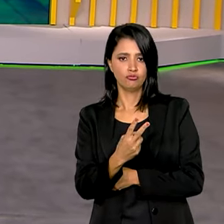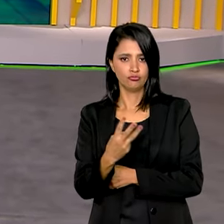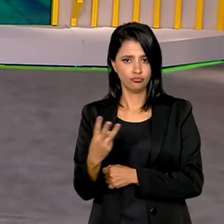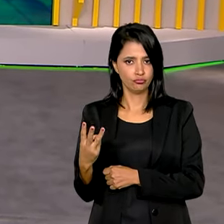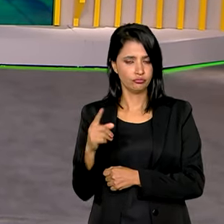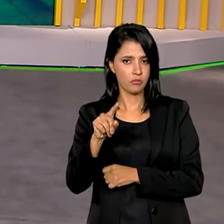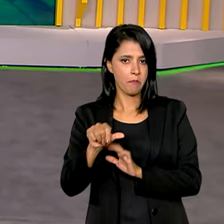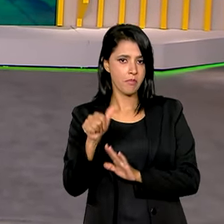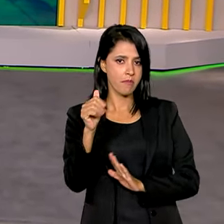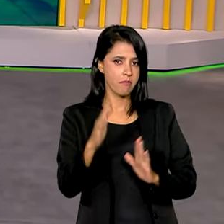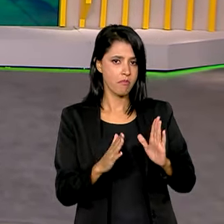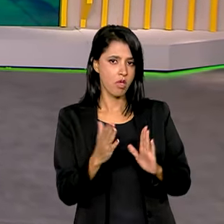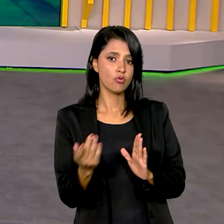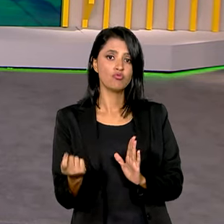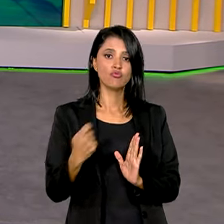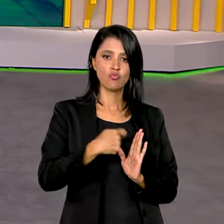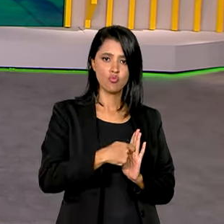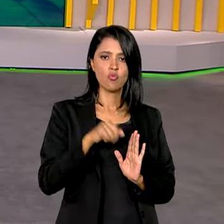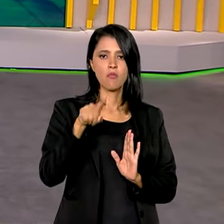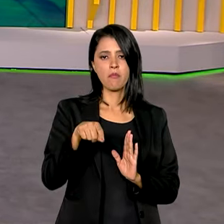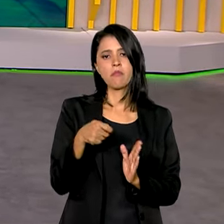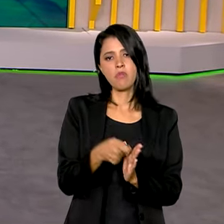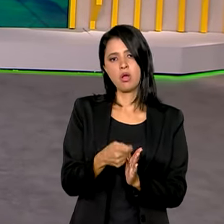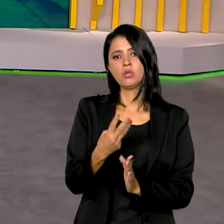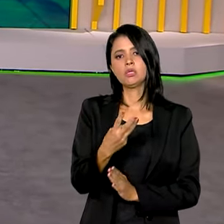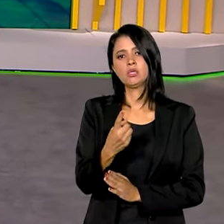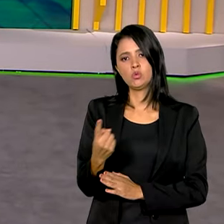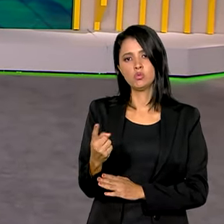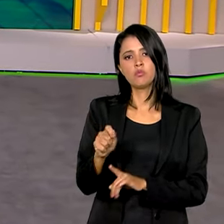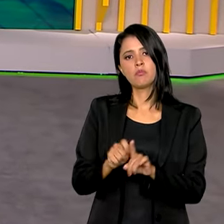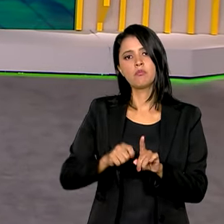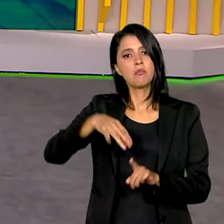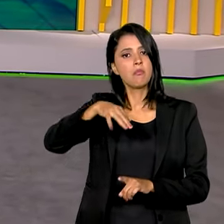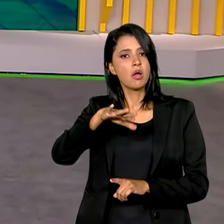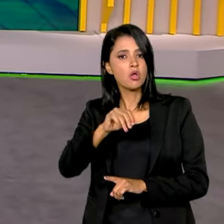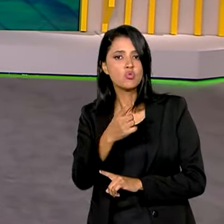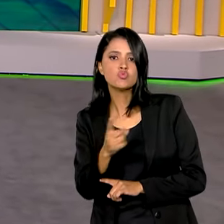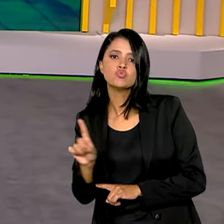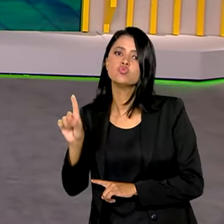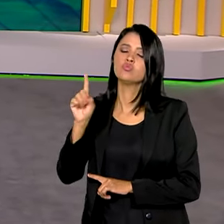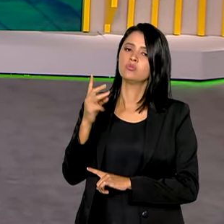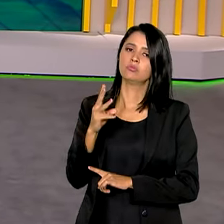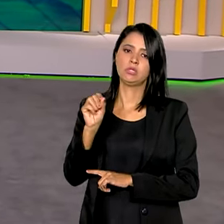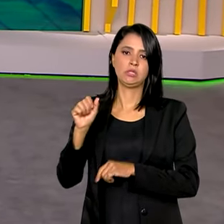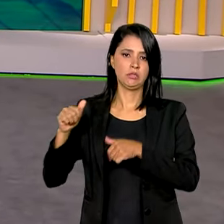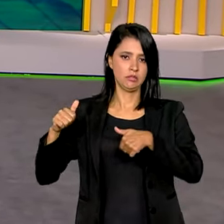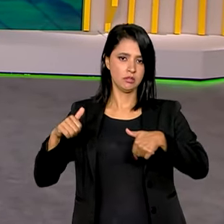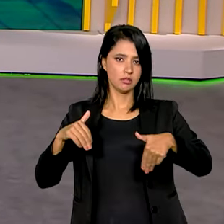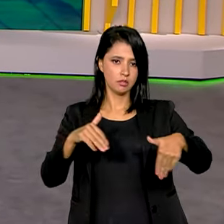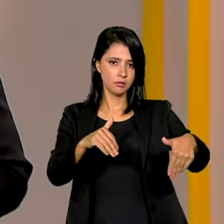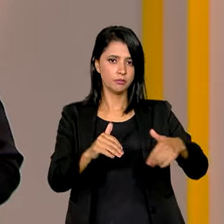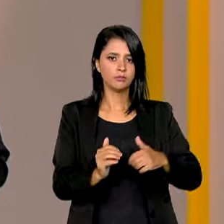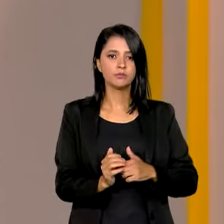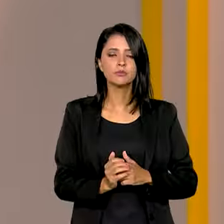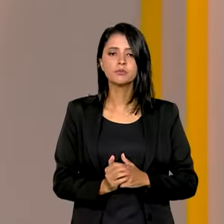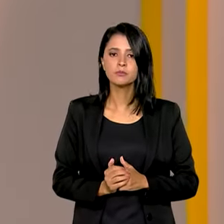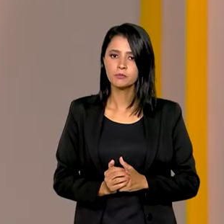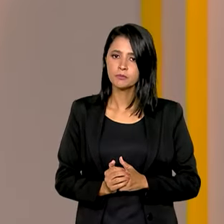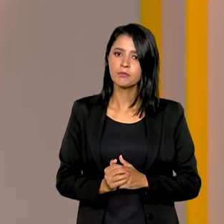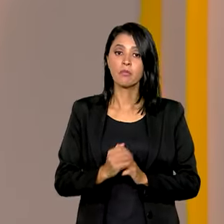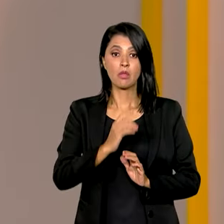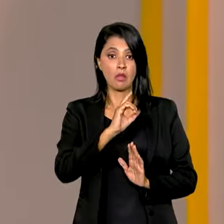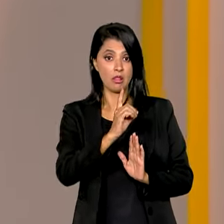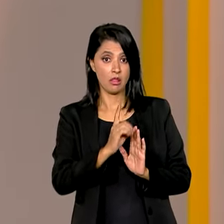O primeiro lote de restituição será pago em 31 de maio e o último em 30 de setembro. A